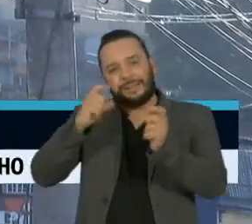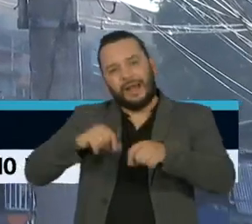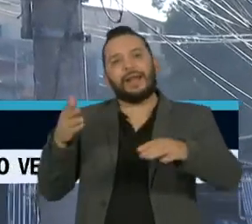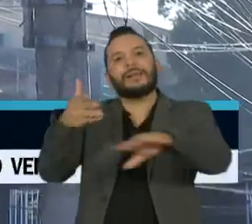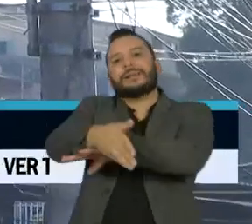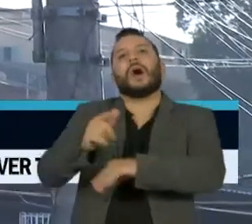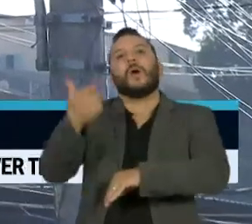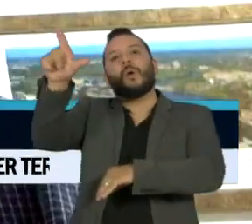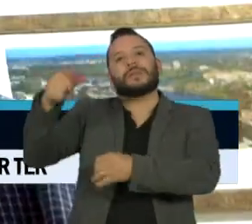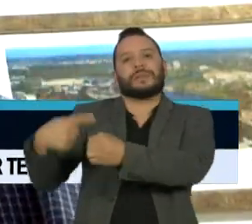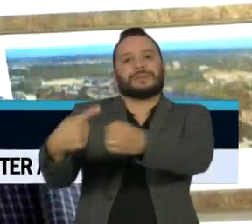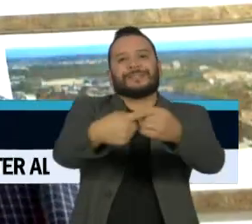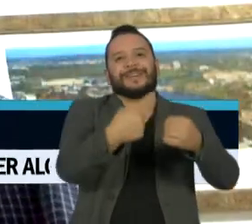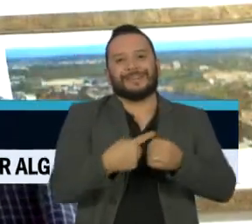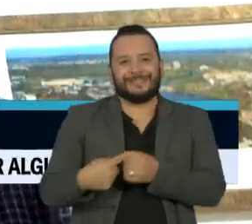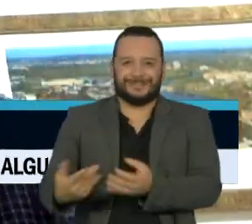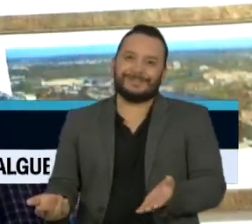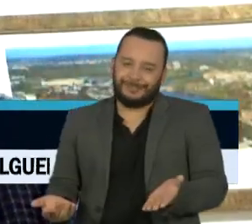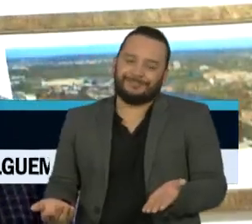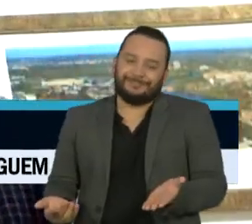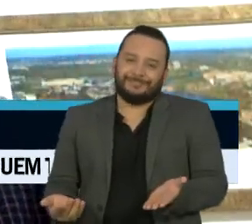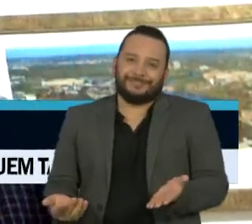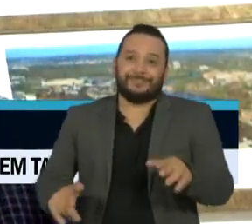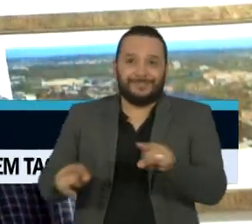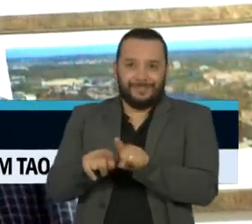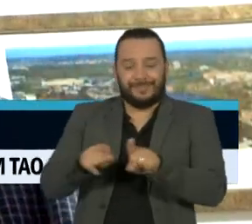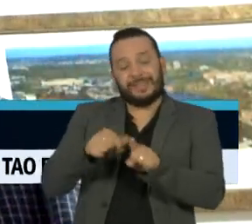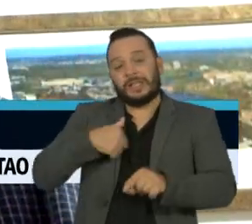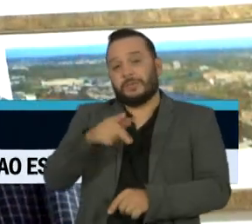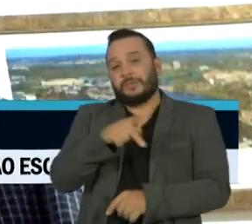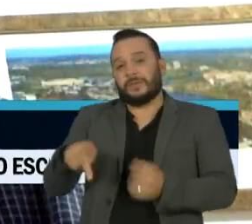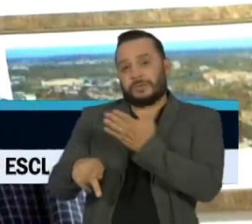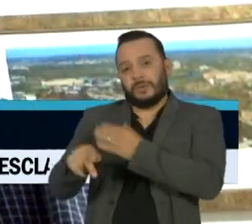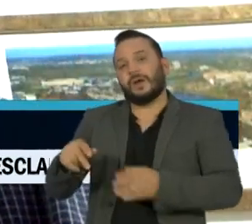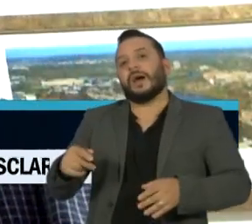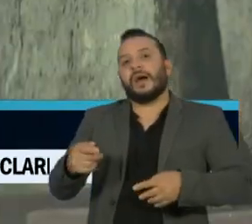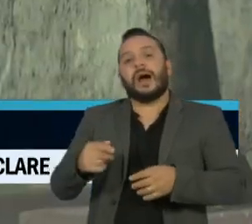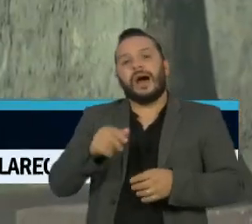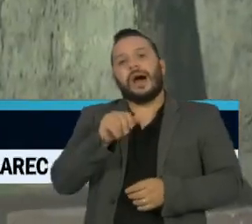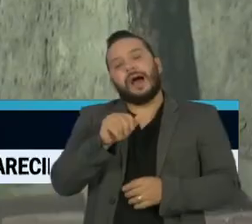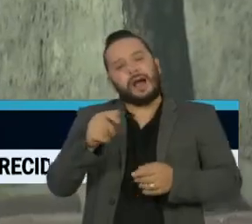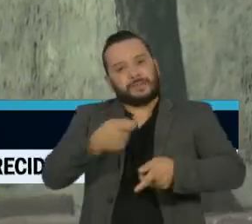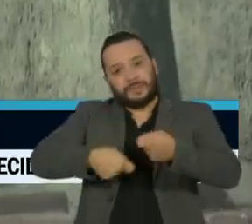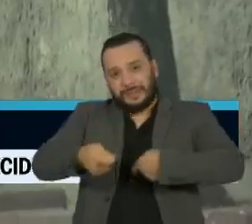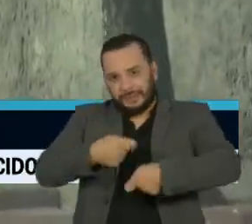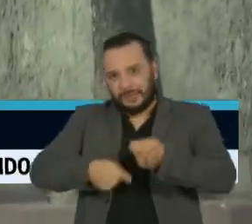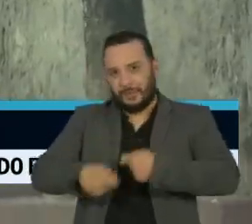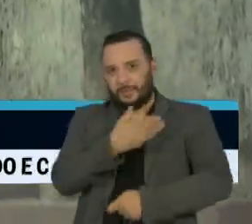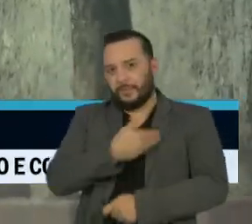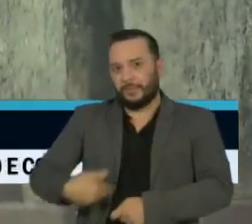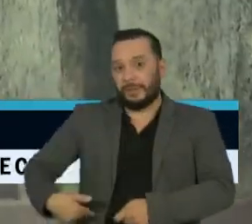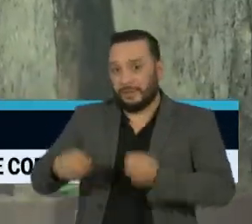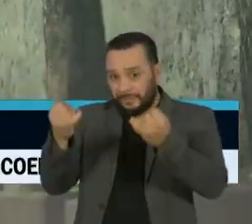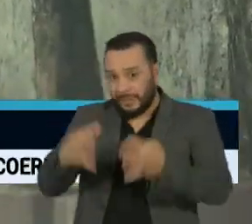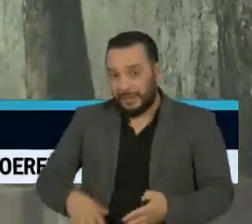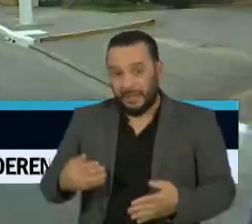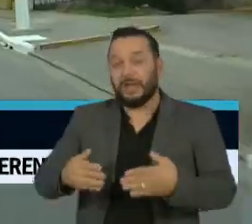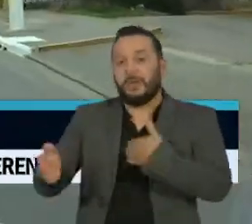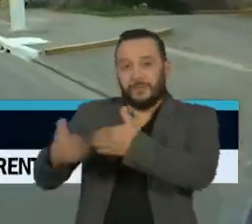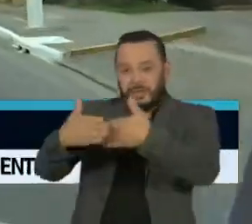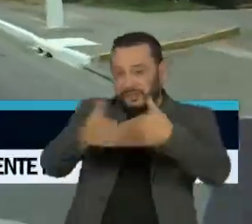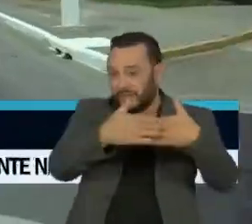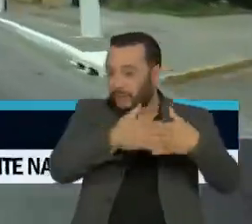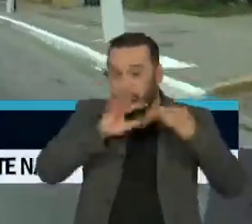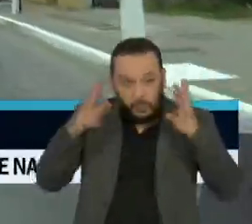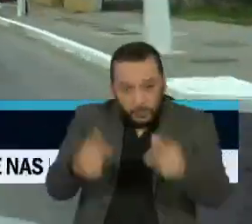região metropolitana. Para este professor de administração pública, para dar certo, o lockdown precisa ser uma ação coordenada entre